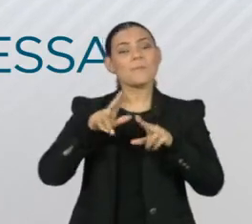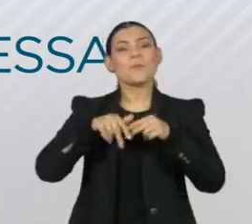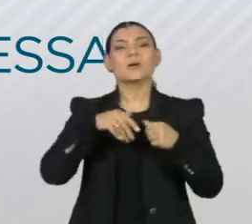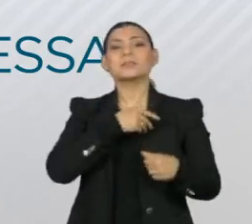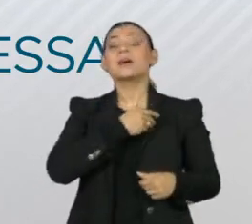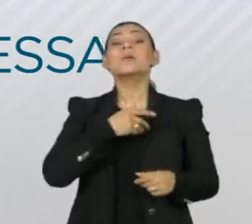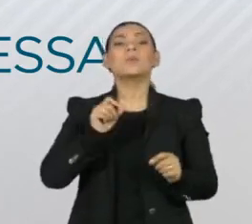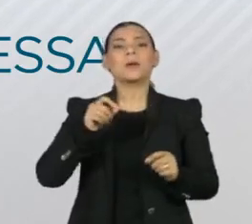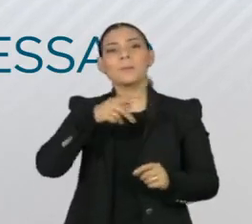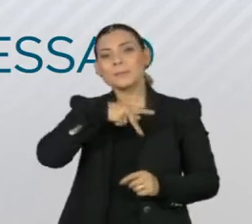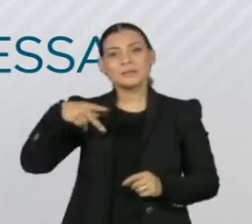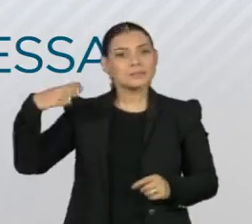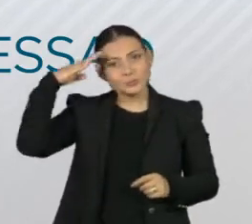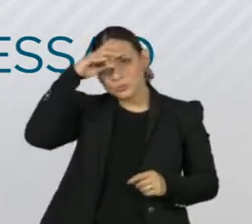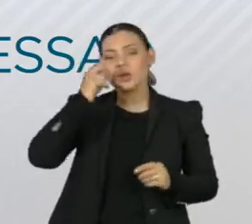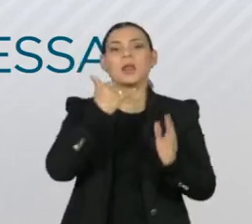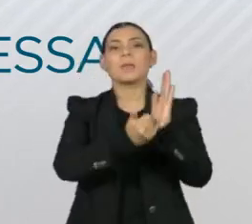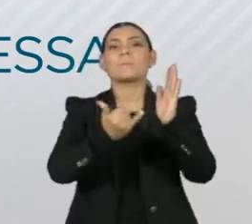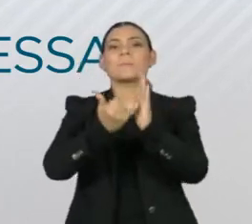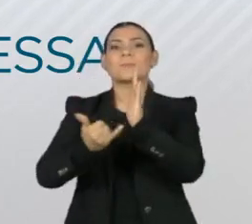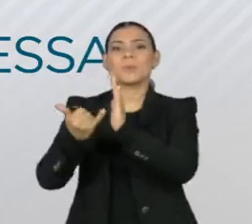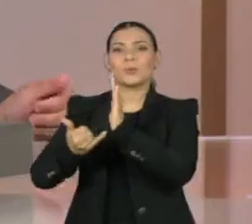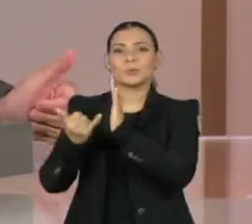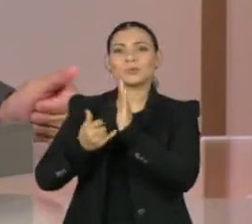governadores sobre impostos de combustíveis.